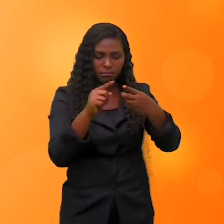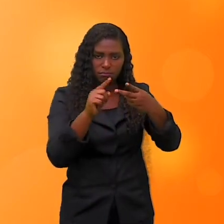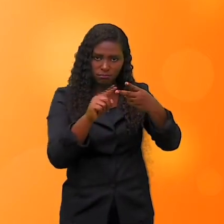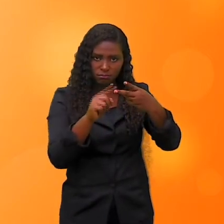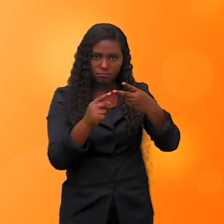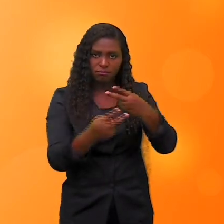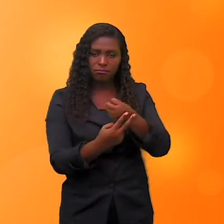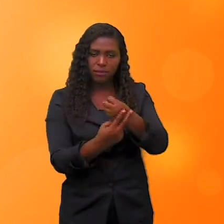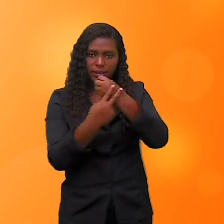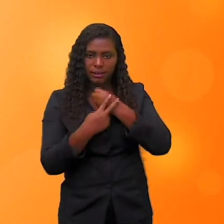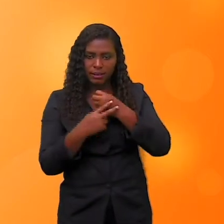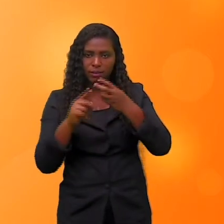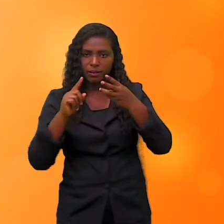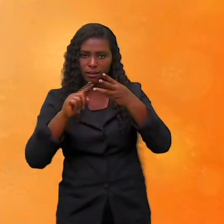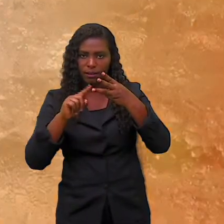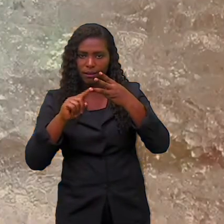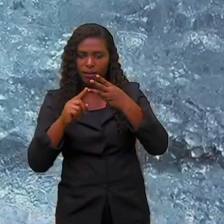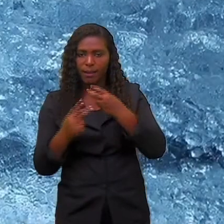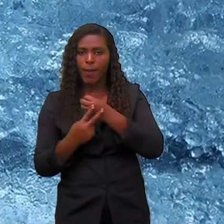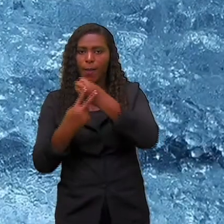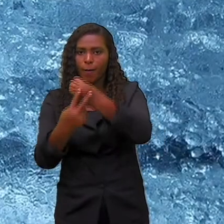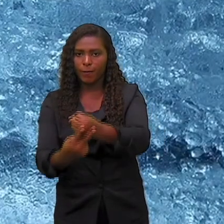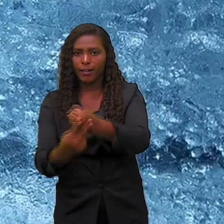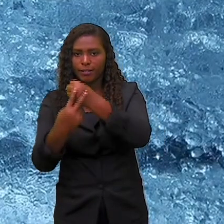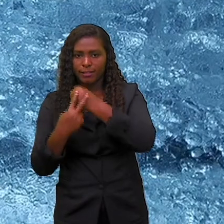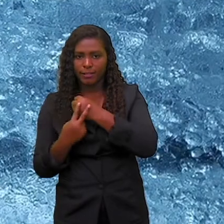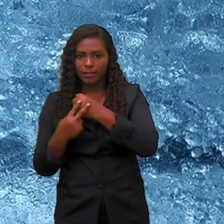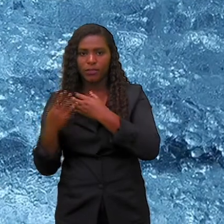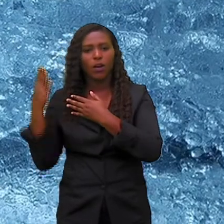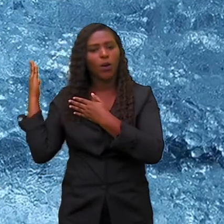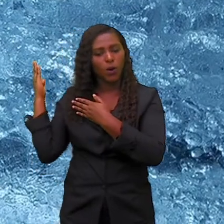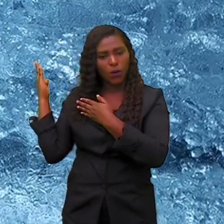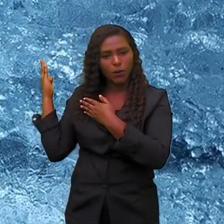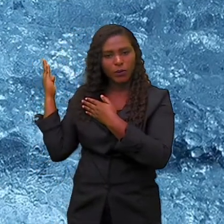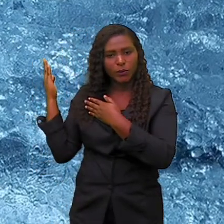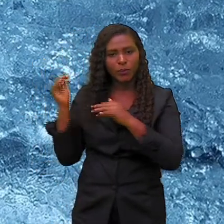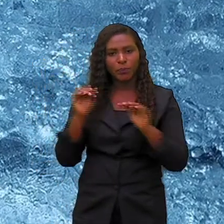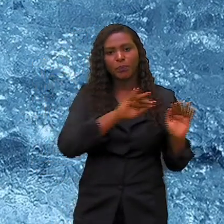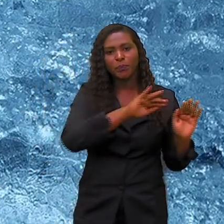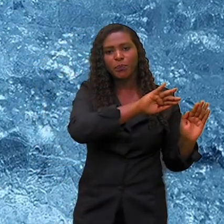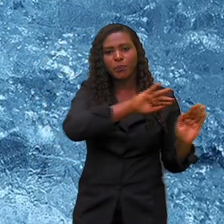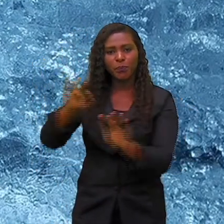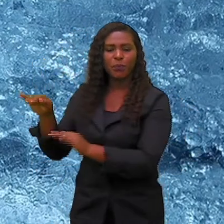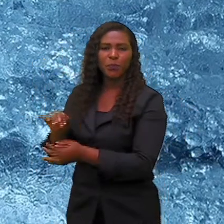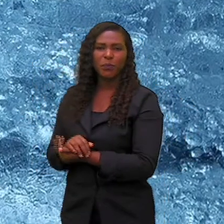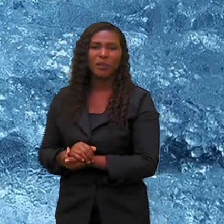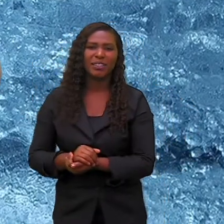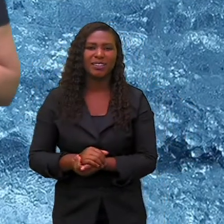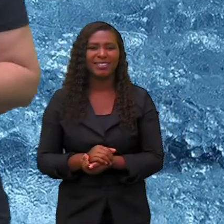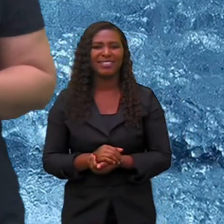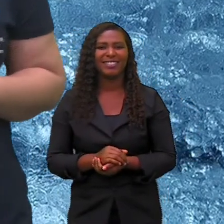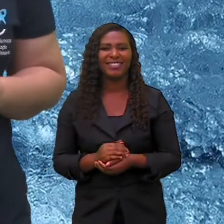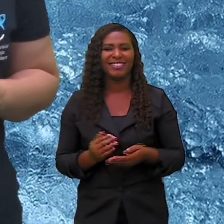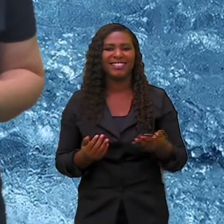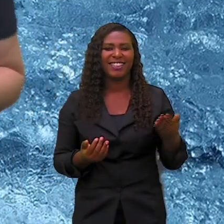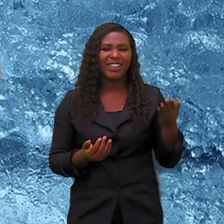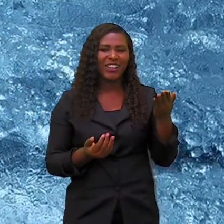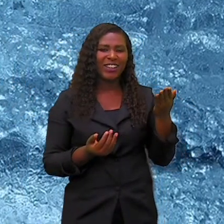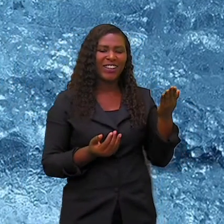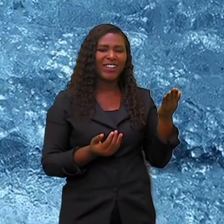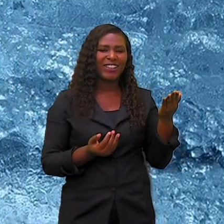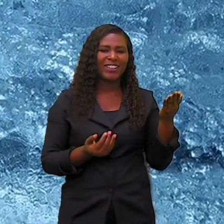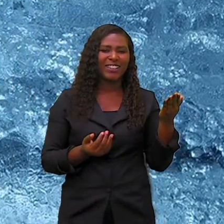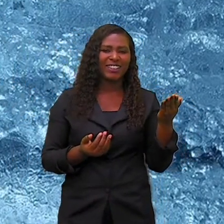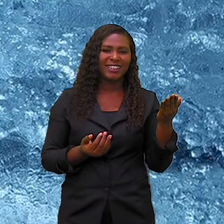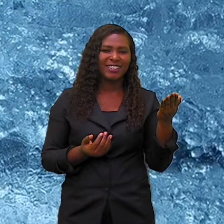perceberem a diferença entre eles. Olha aí o nosso quadro. Vou tentar sair da frente aqui. Ops, lado errado. Olha aí para